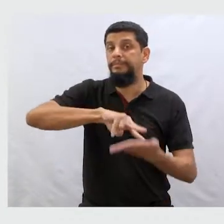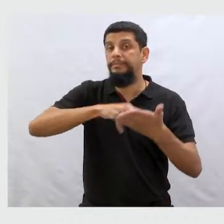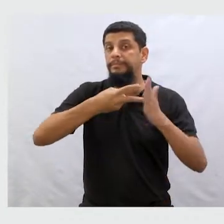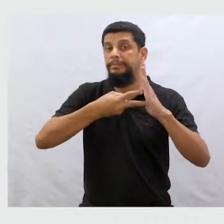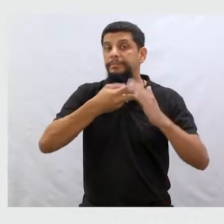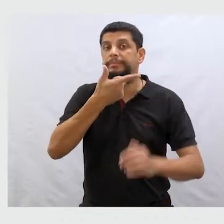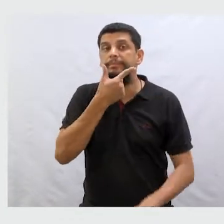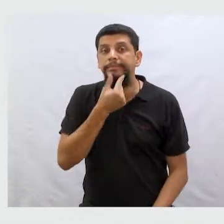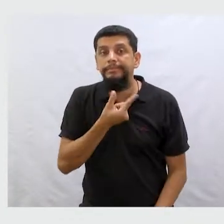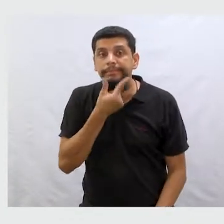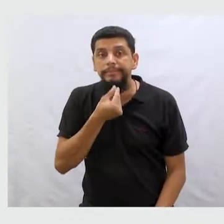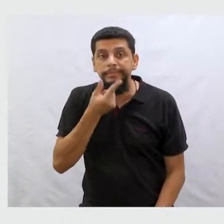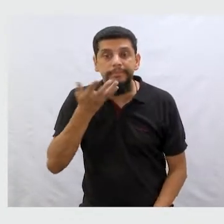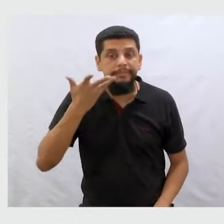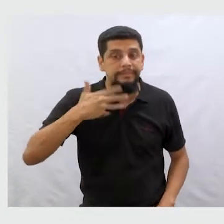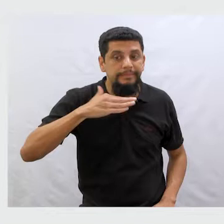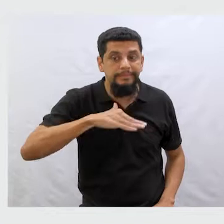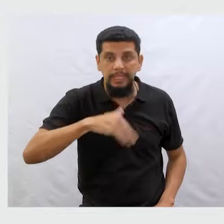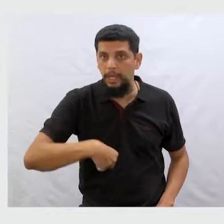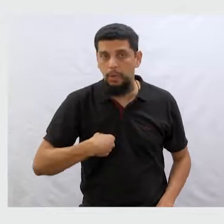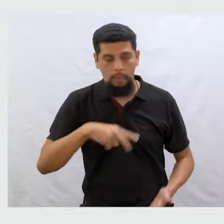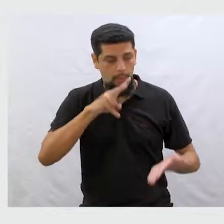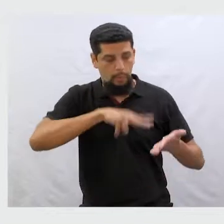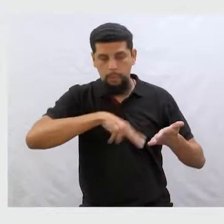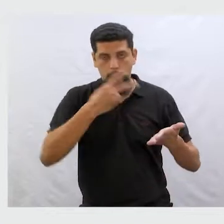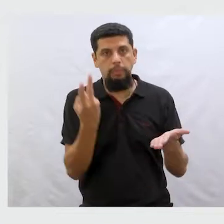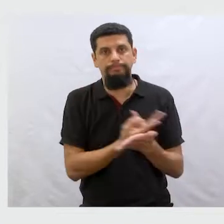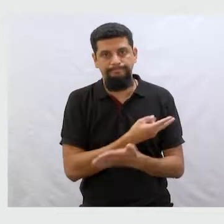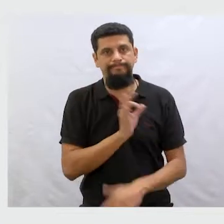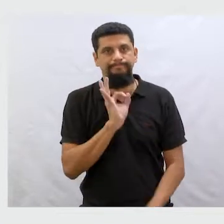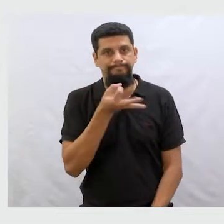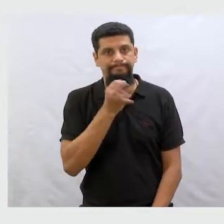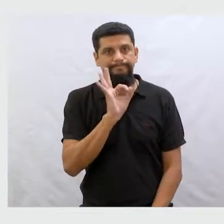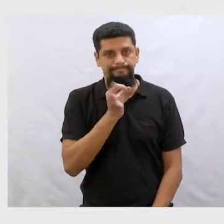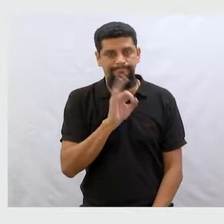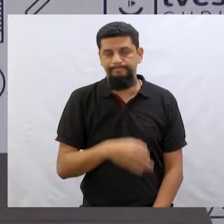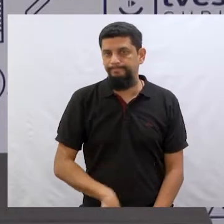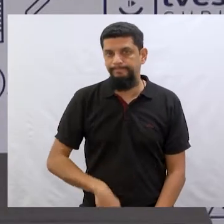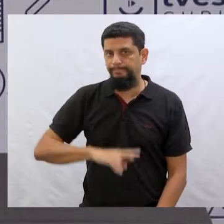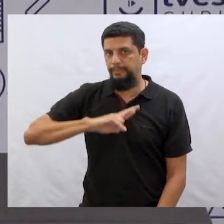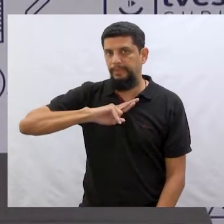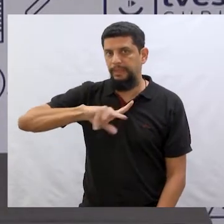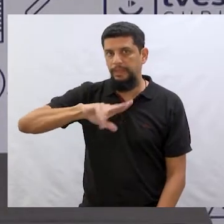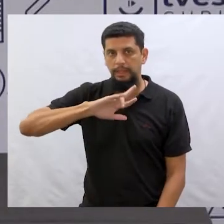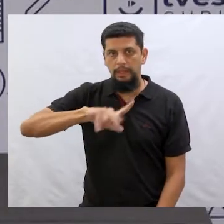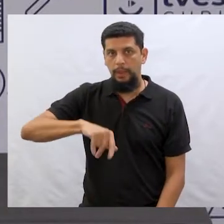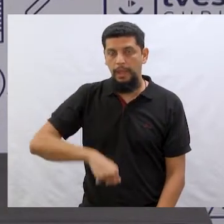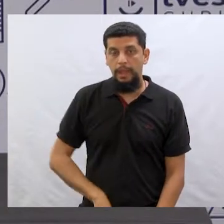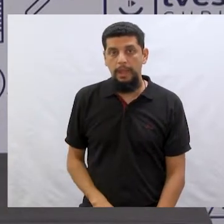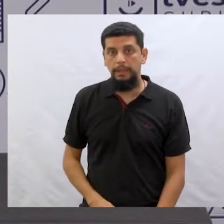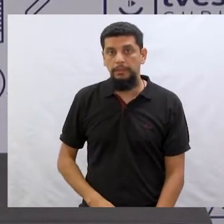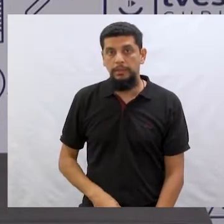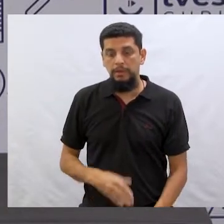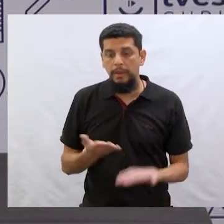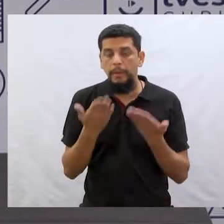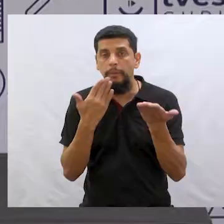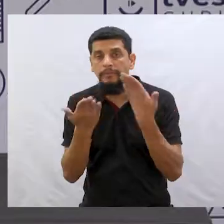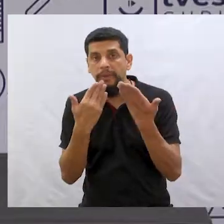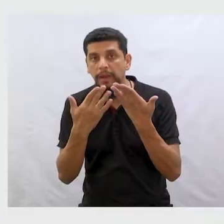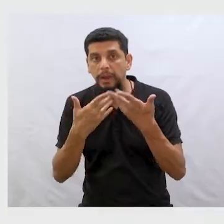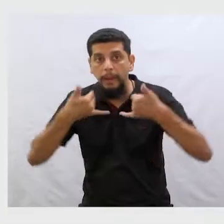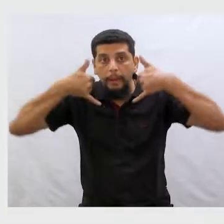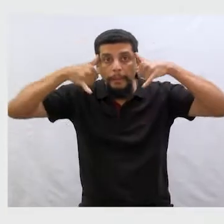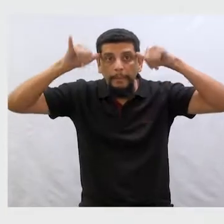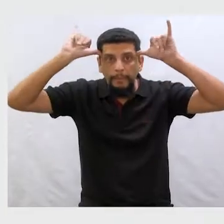É, eu não li errado. É isso mesmo. Não é conversa para boy dormir.